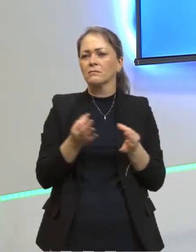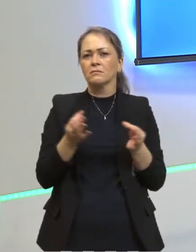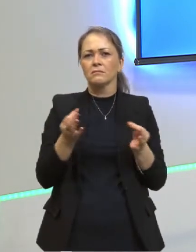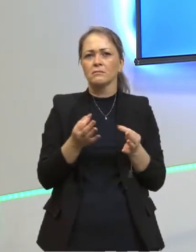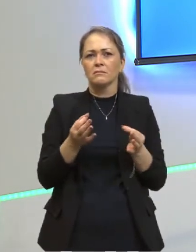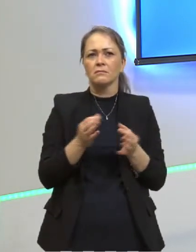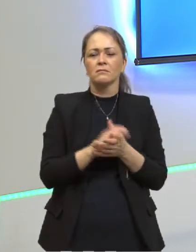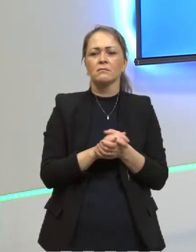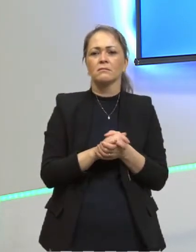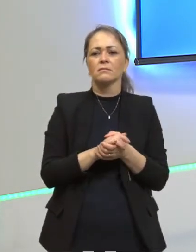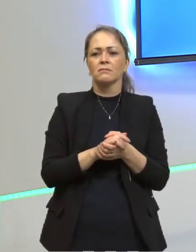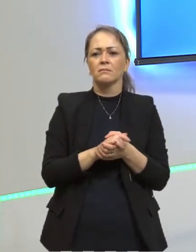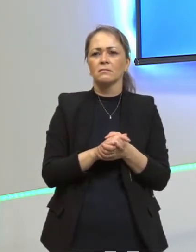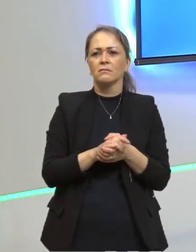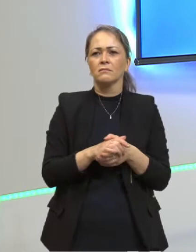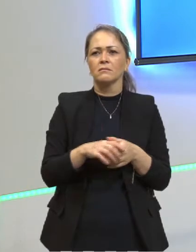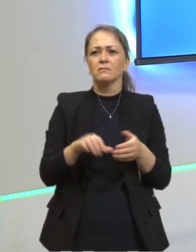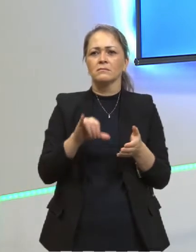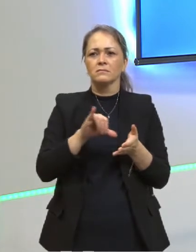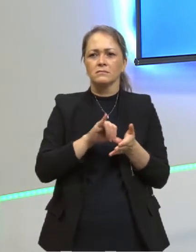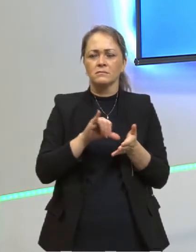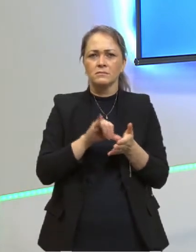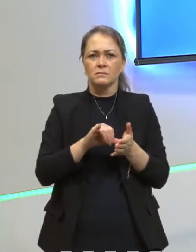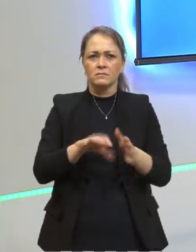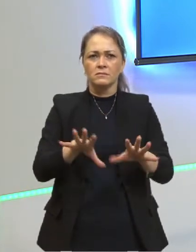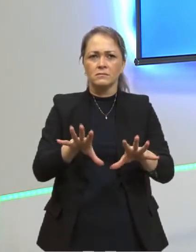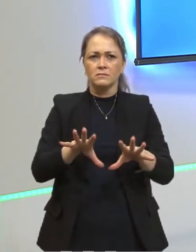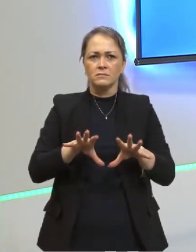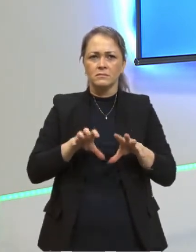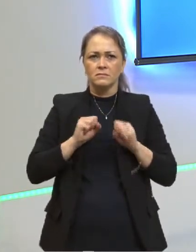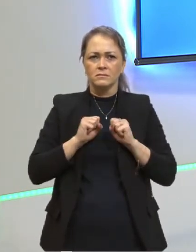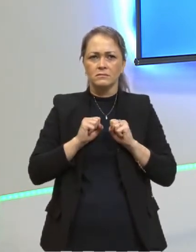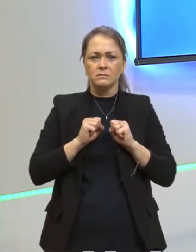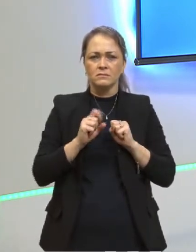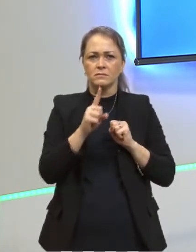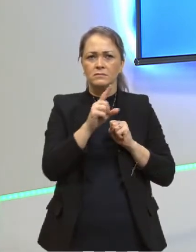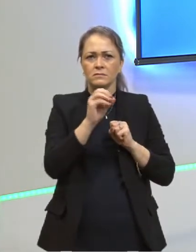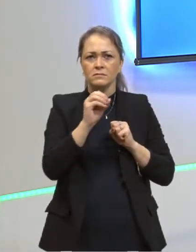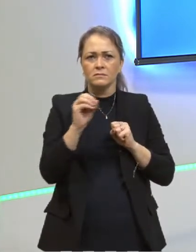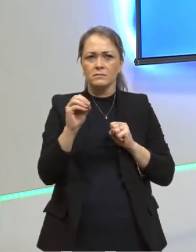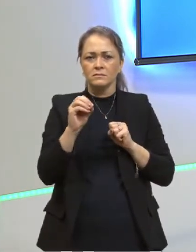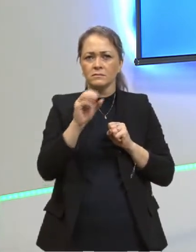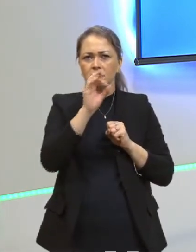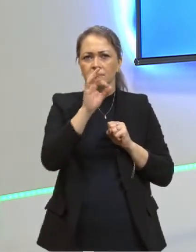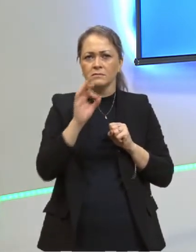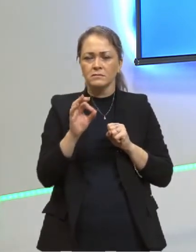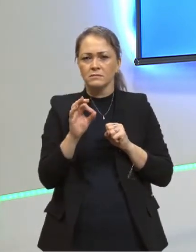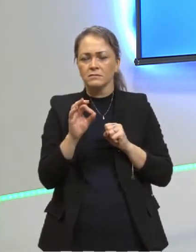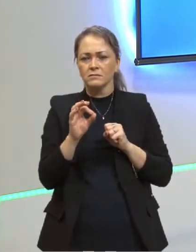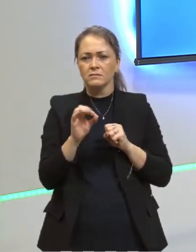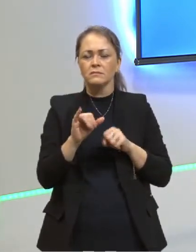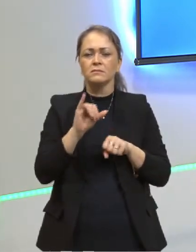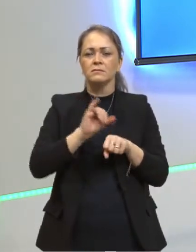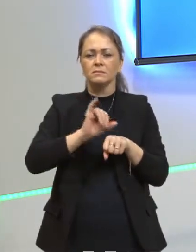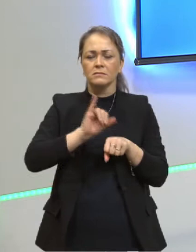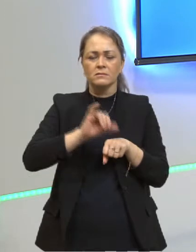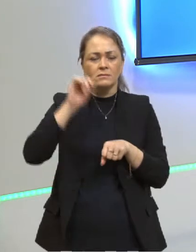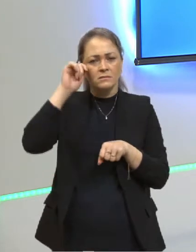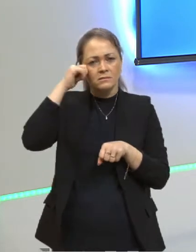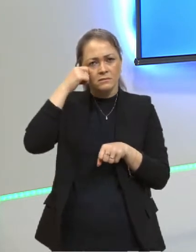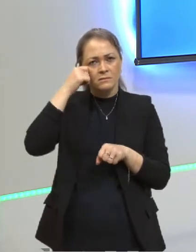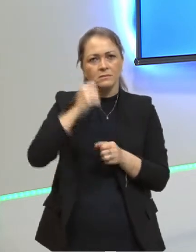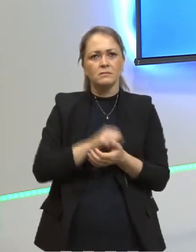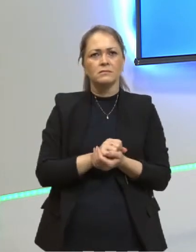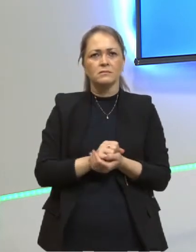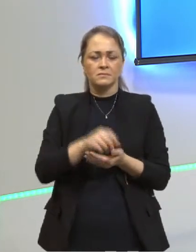emite perfeitamente, 100%, e ele absorve 100%. Esse é um corpo negro. Vamos ver aqui na leitura, vamos ver se a gente